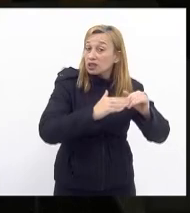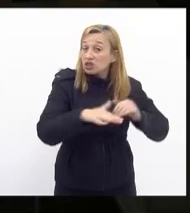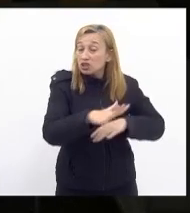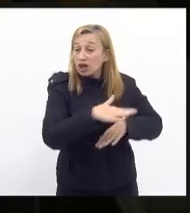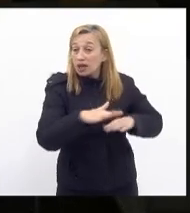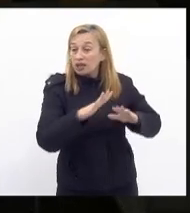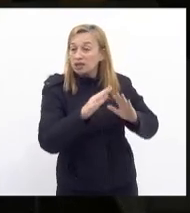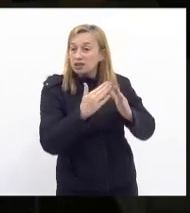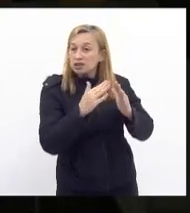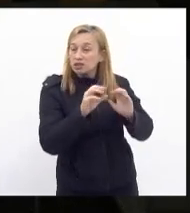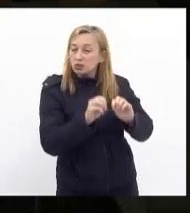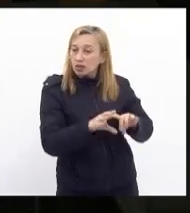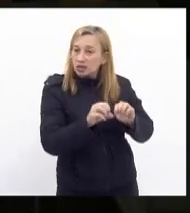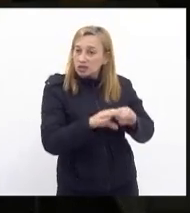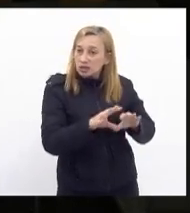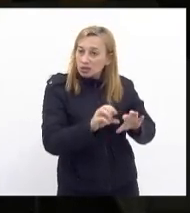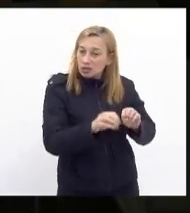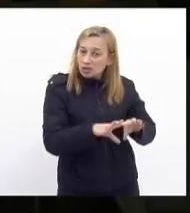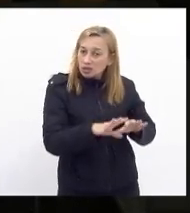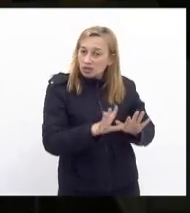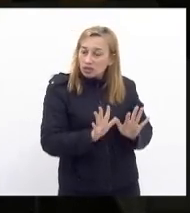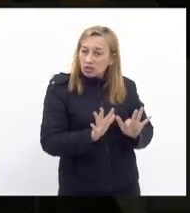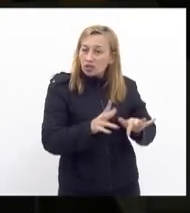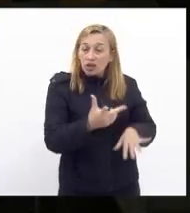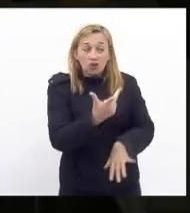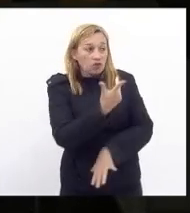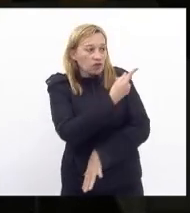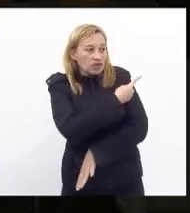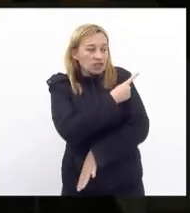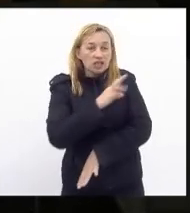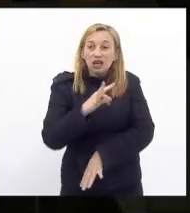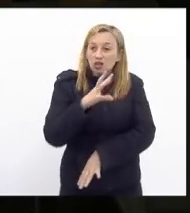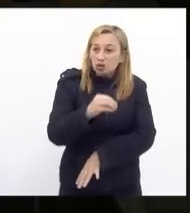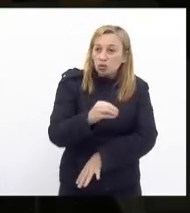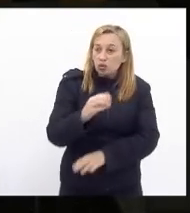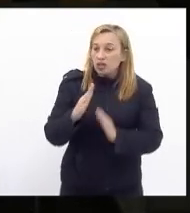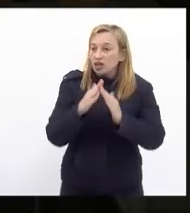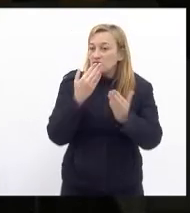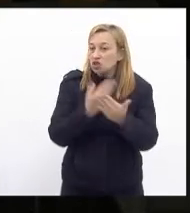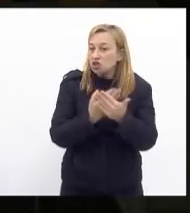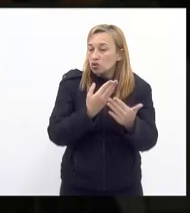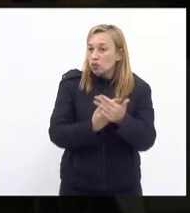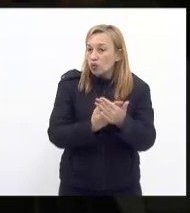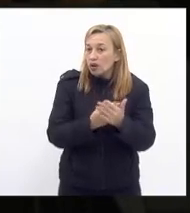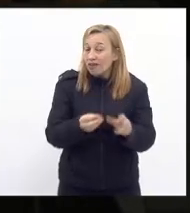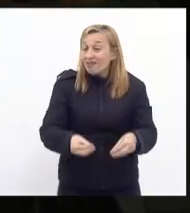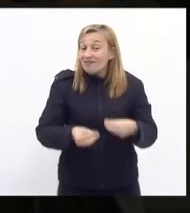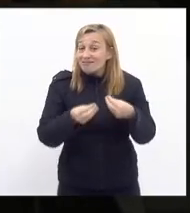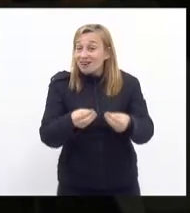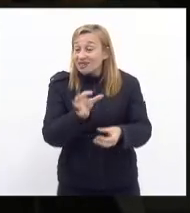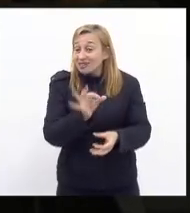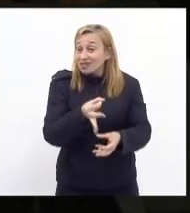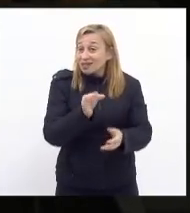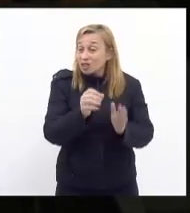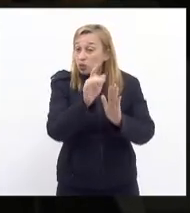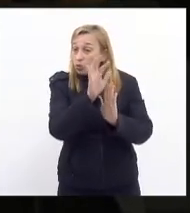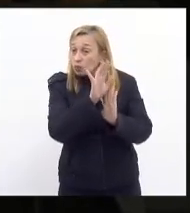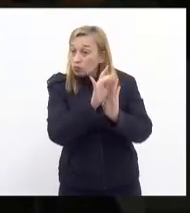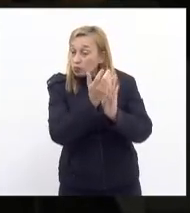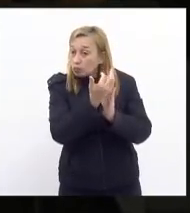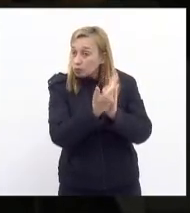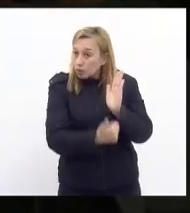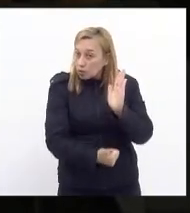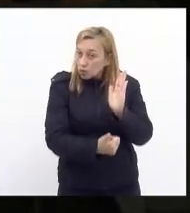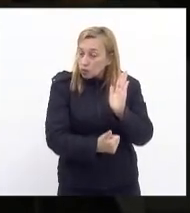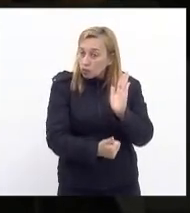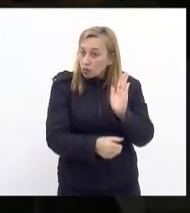completarem o seu esquema vacinal e as escolas garantirem os protocolos de